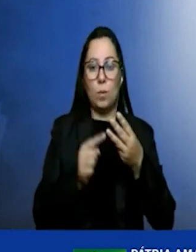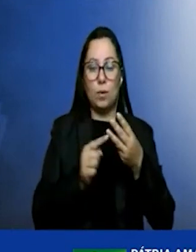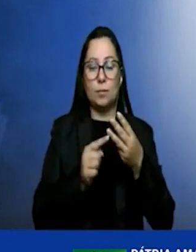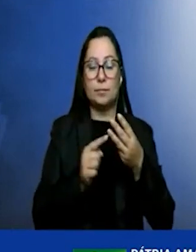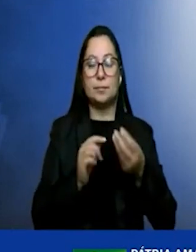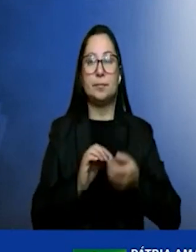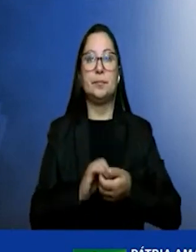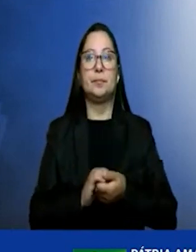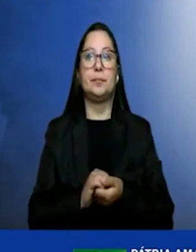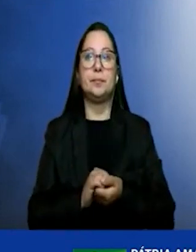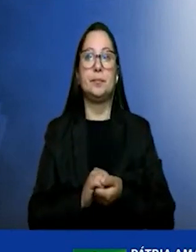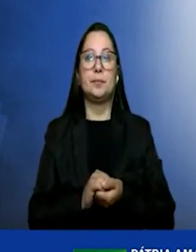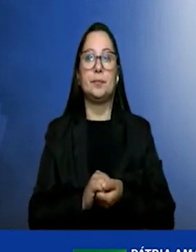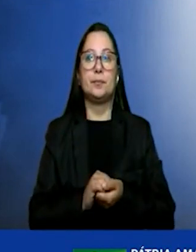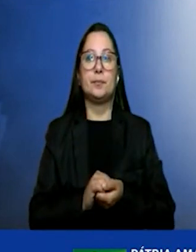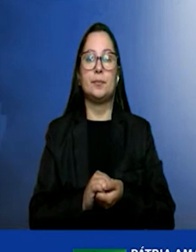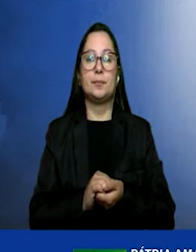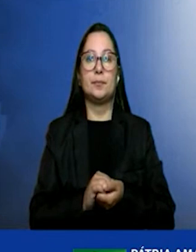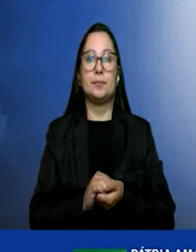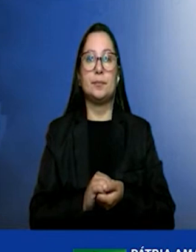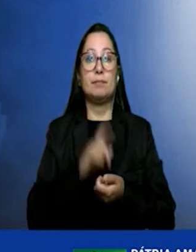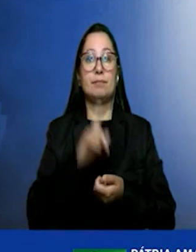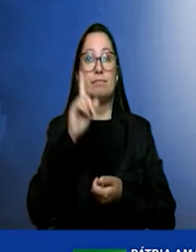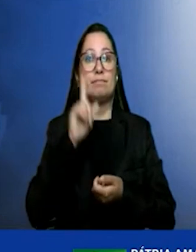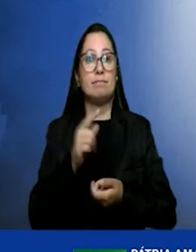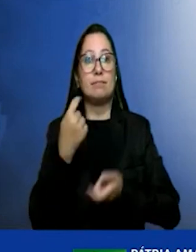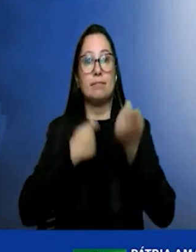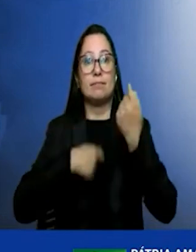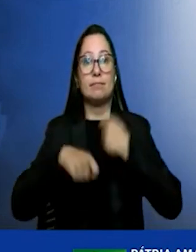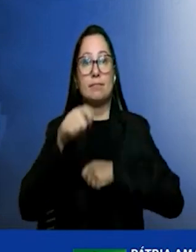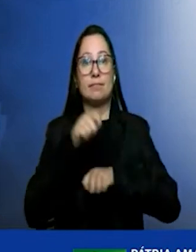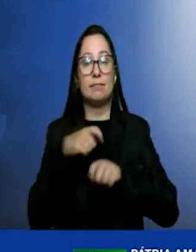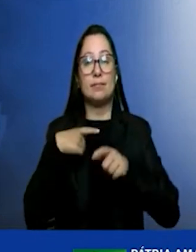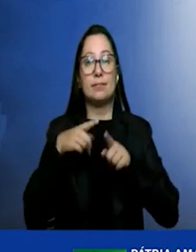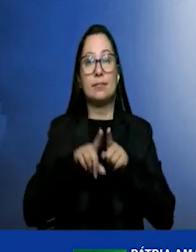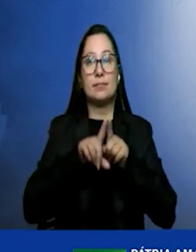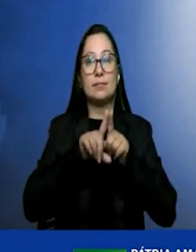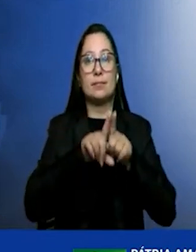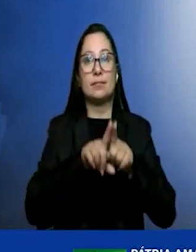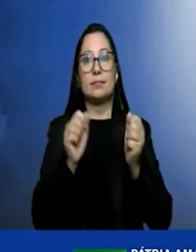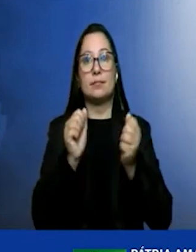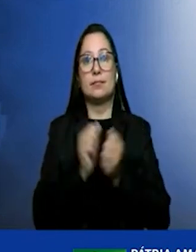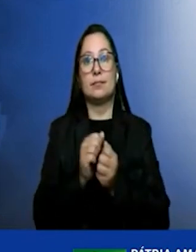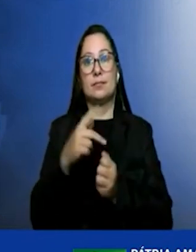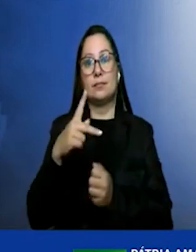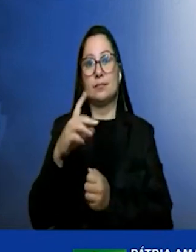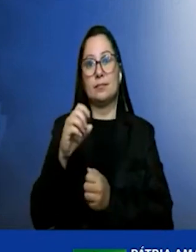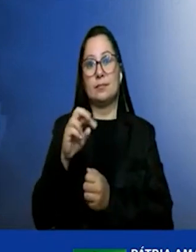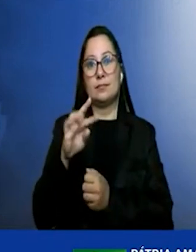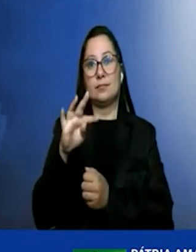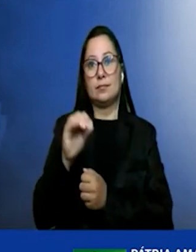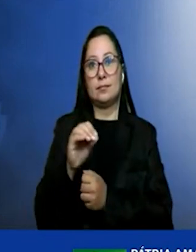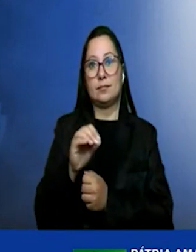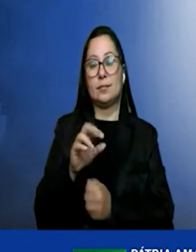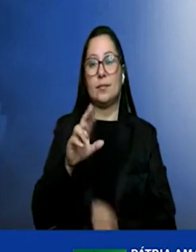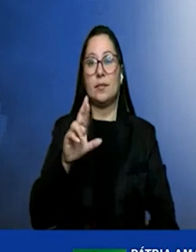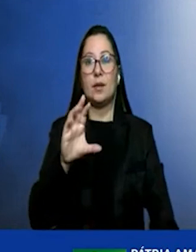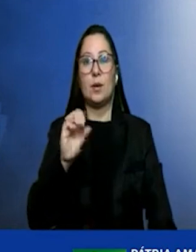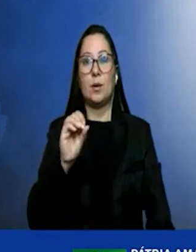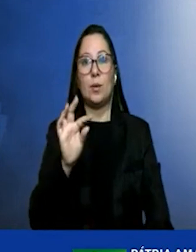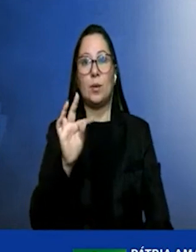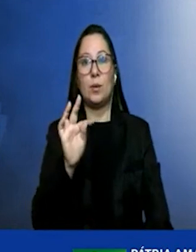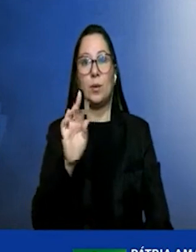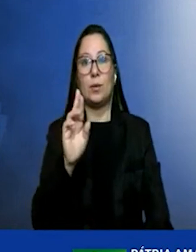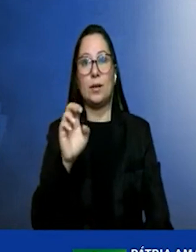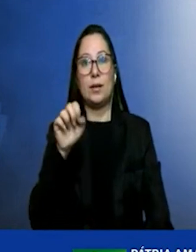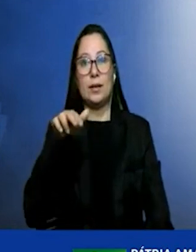e o porto é administrado numa parceria com o porto de Roterdã e o porto de Roterdã quer se transformar